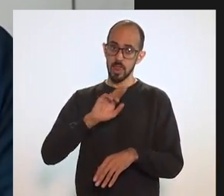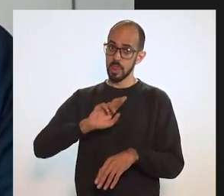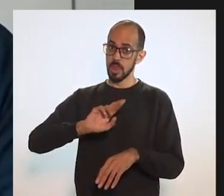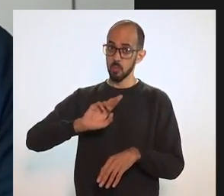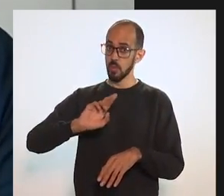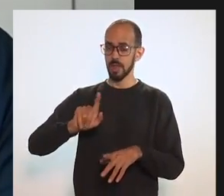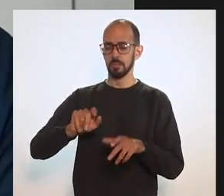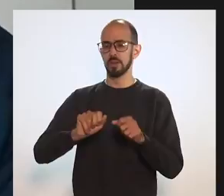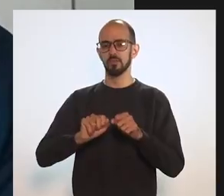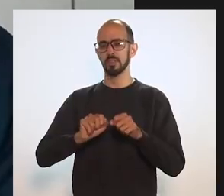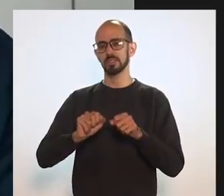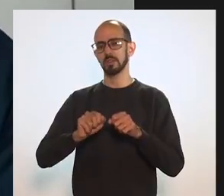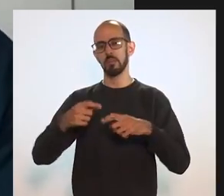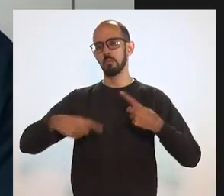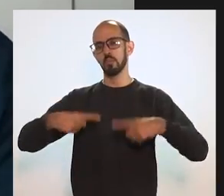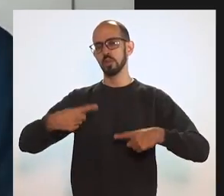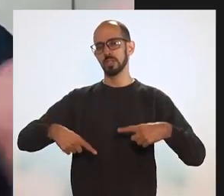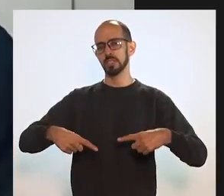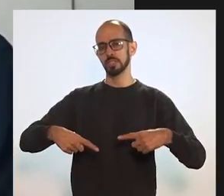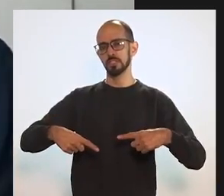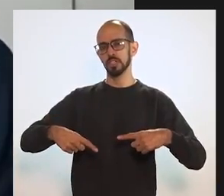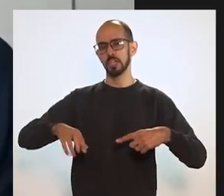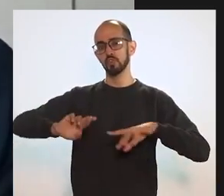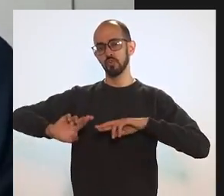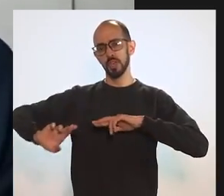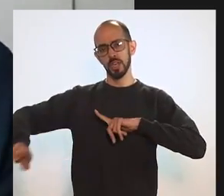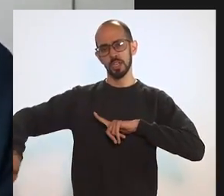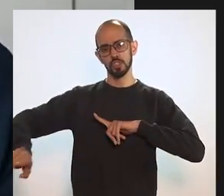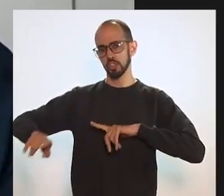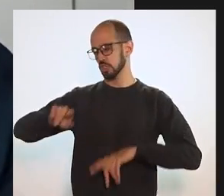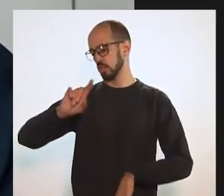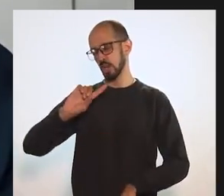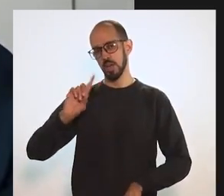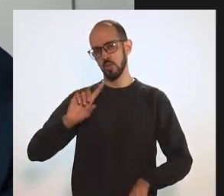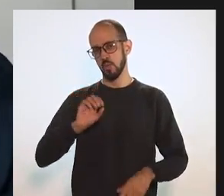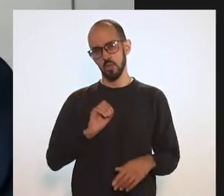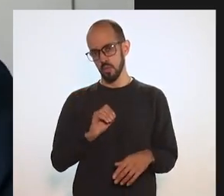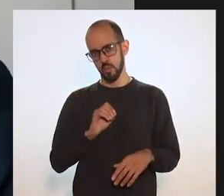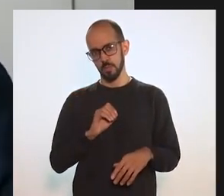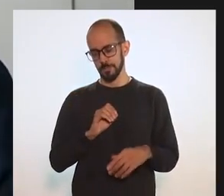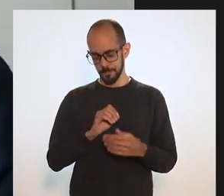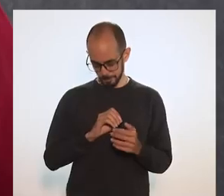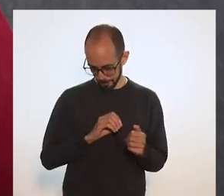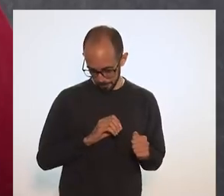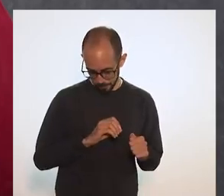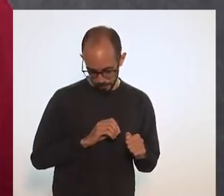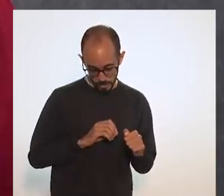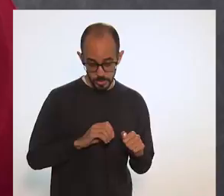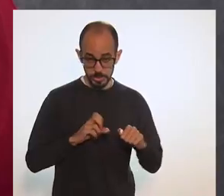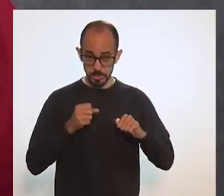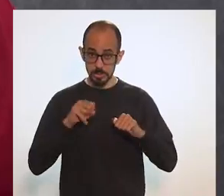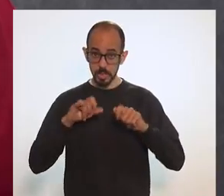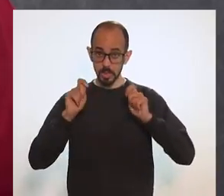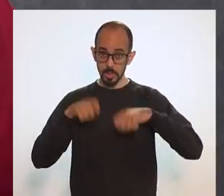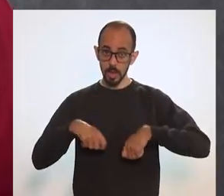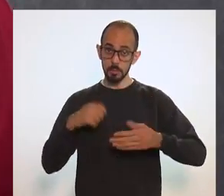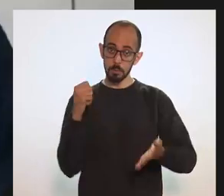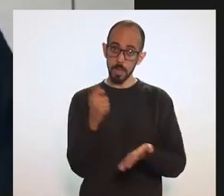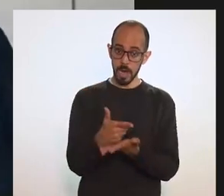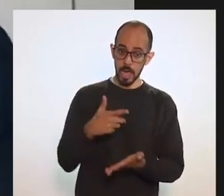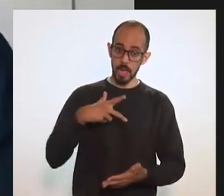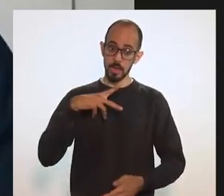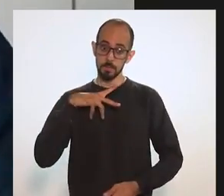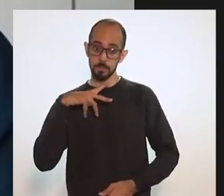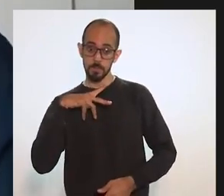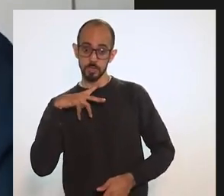a vacinação e não para que ele faça uma outra política completamente desarticulada. No setor privado, não. Vai para quem